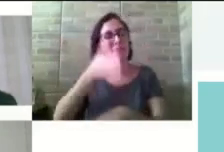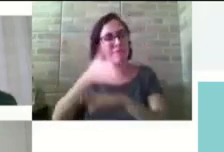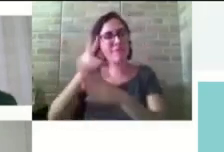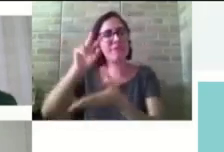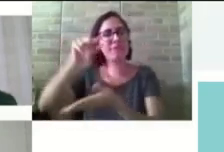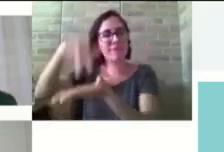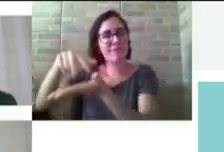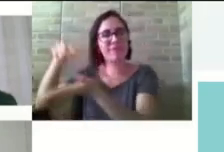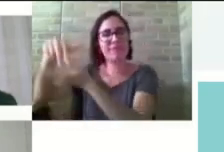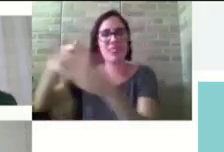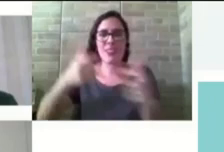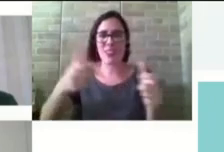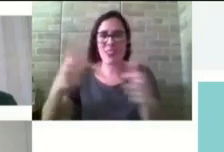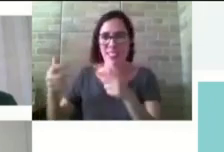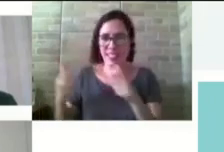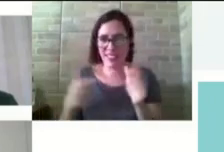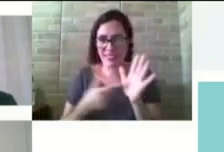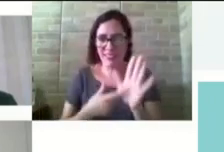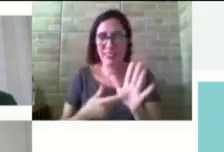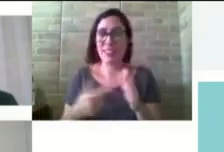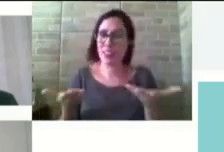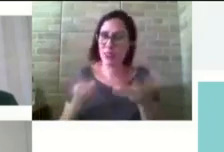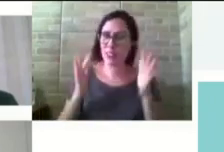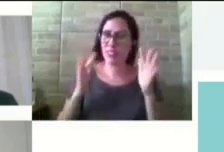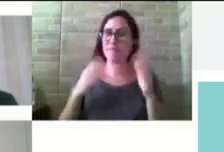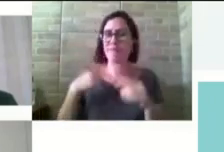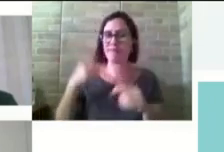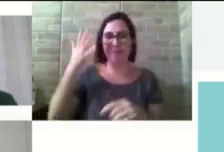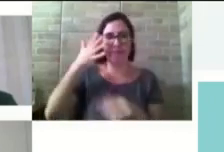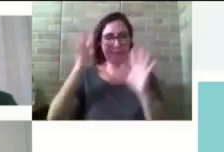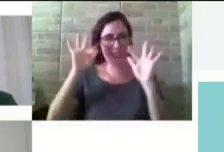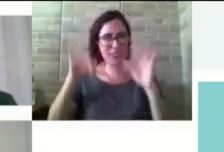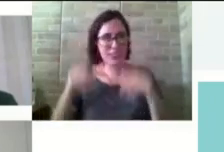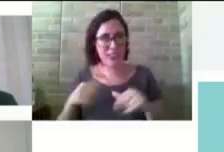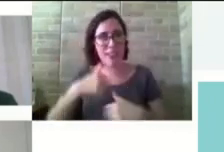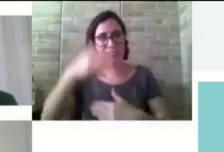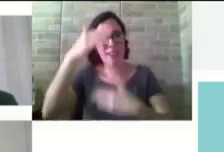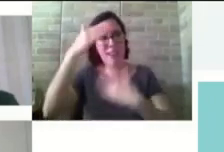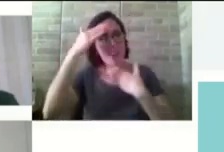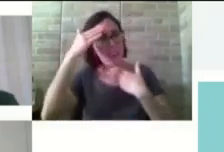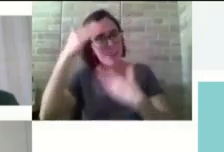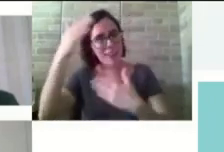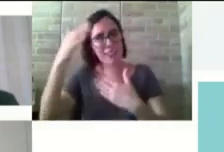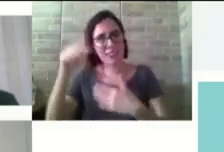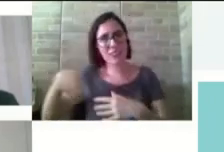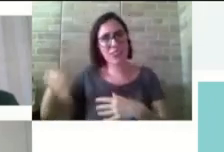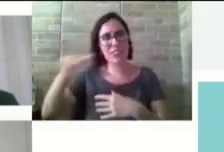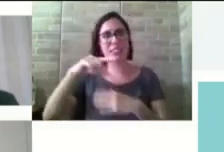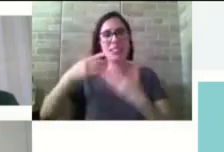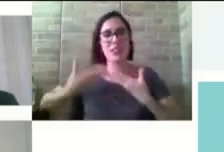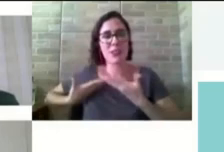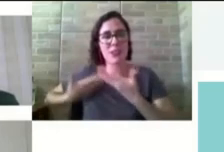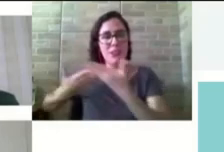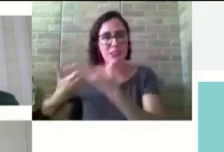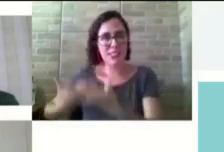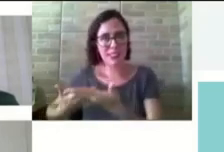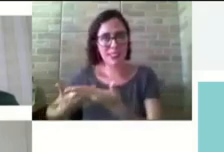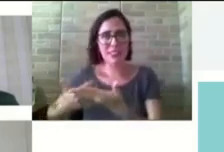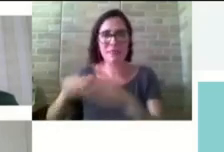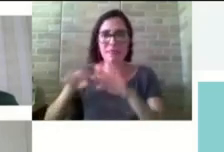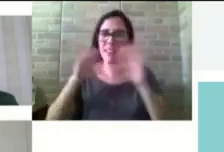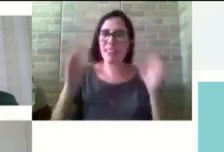finalizo aqui a minha fala agradecendo mais uma vez o convite em participar da mesa.